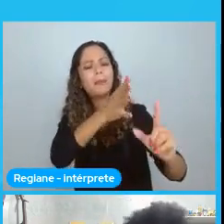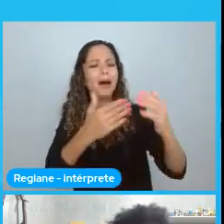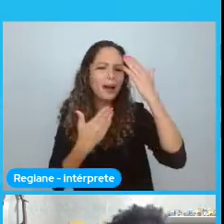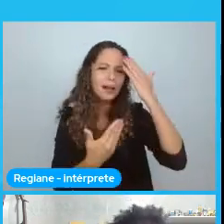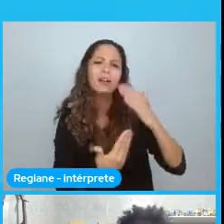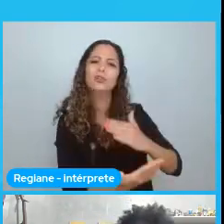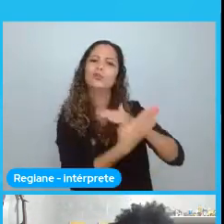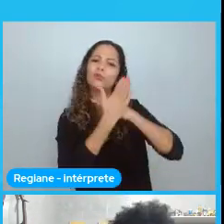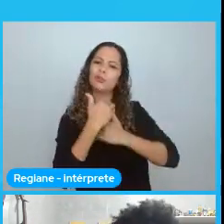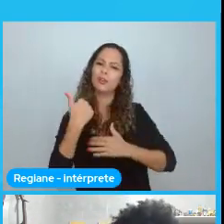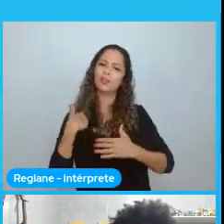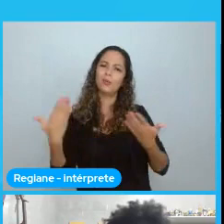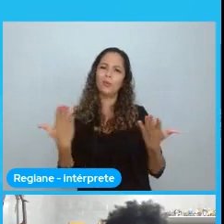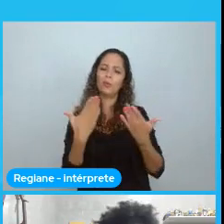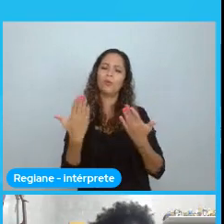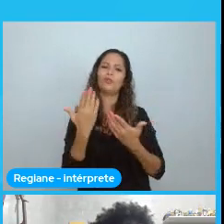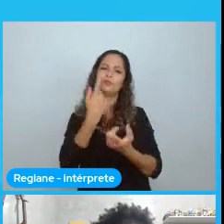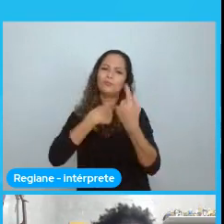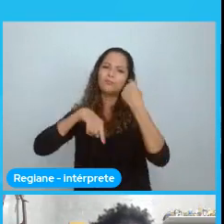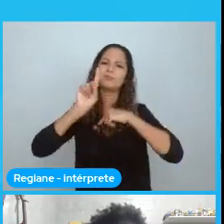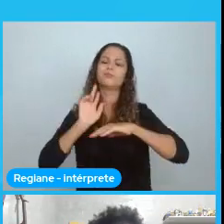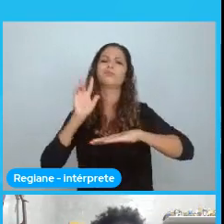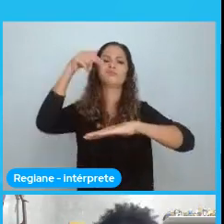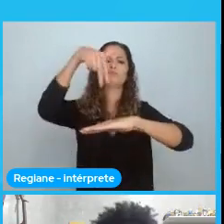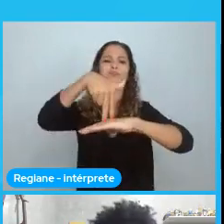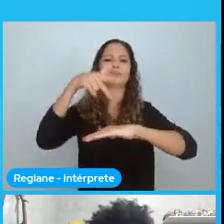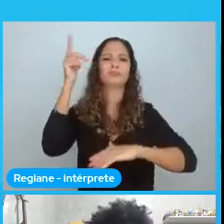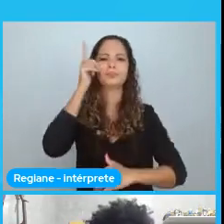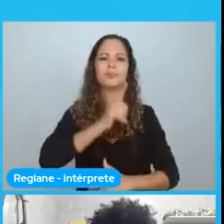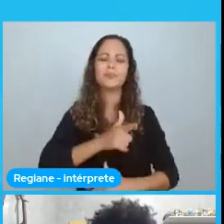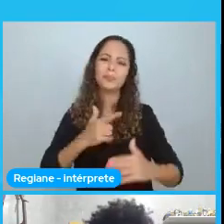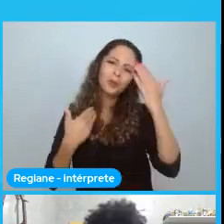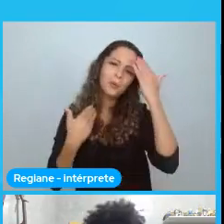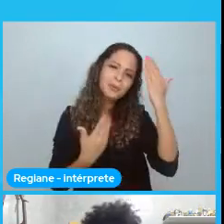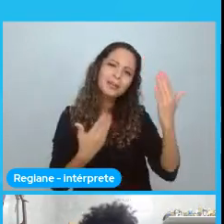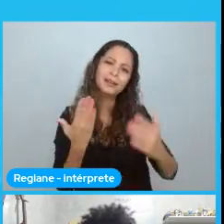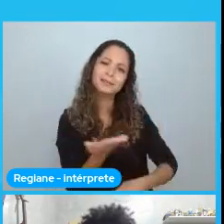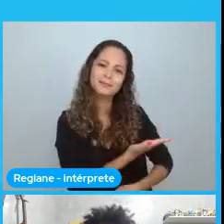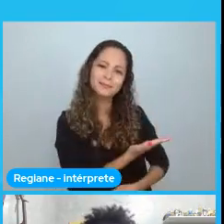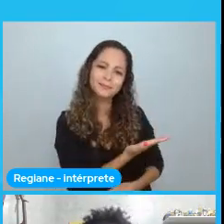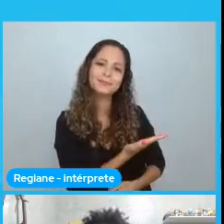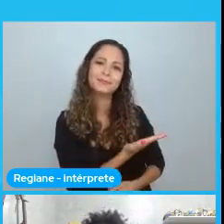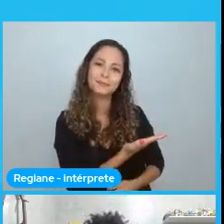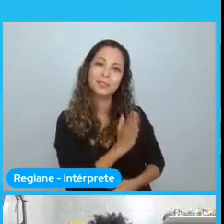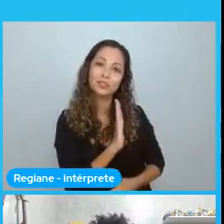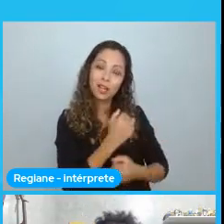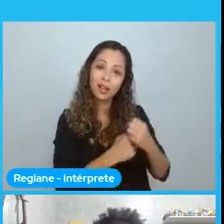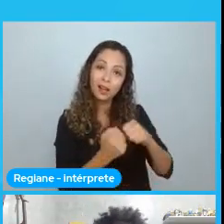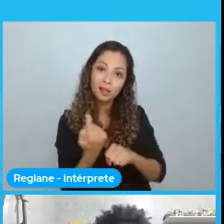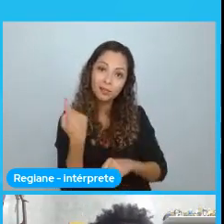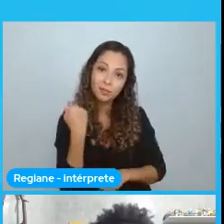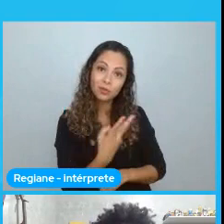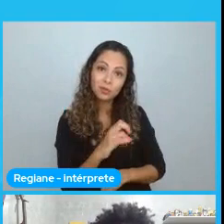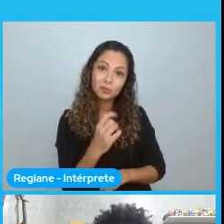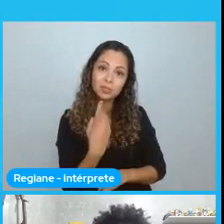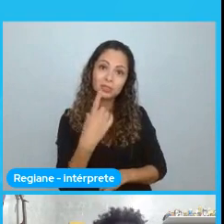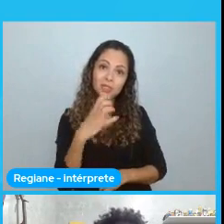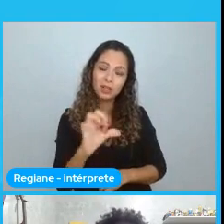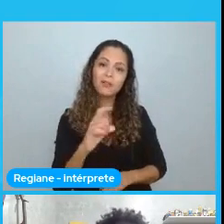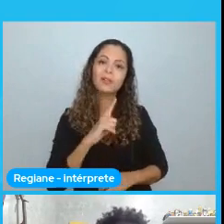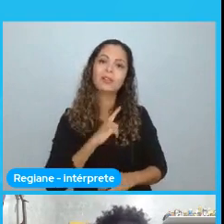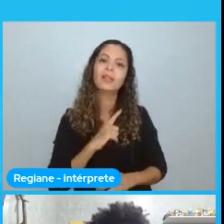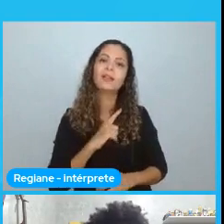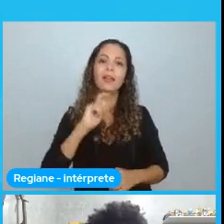que eu vou. Eu pretendo chegar em algum momento. E aí. Muito obrigada. Betina. Eu disse isso a ela. Em 2019. Na conferência da Afropython.